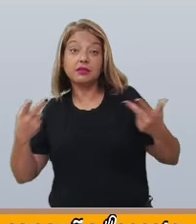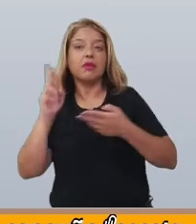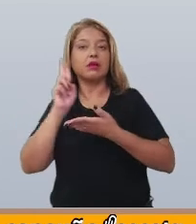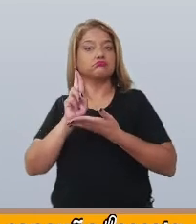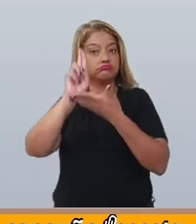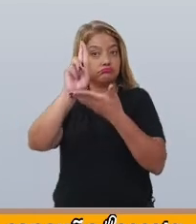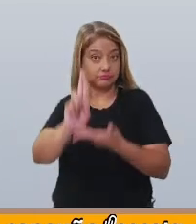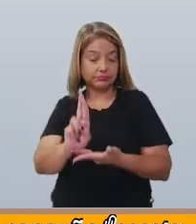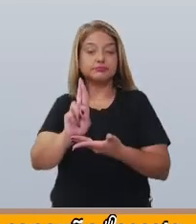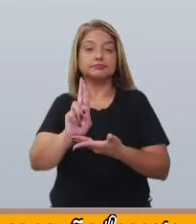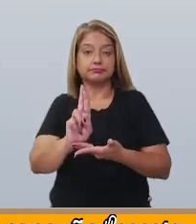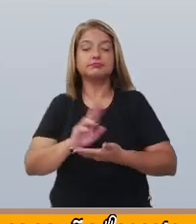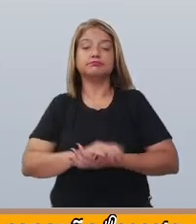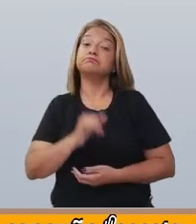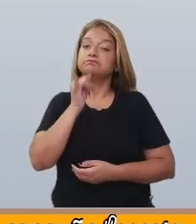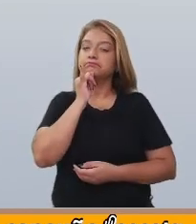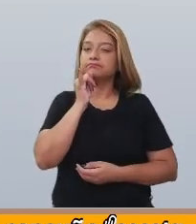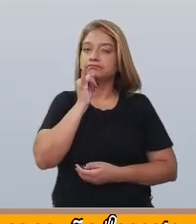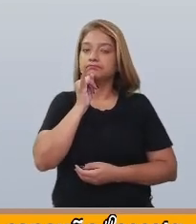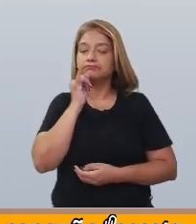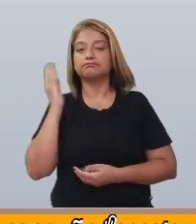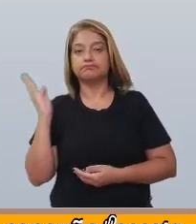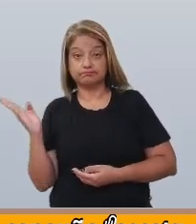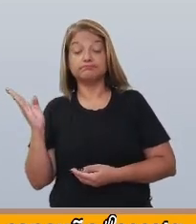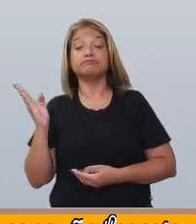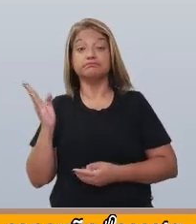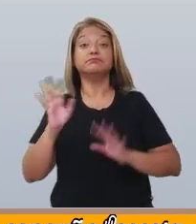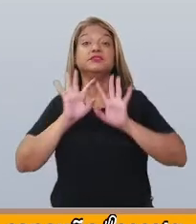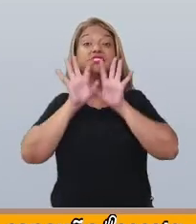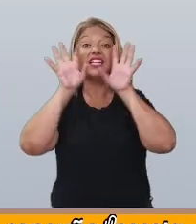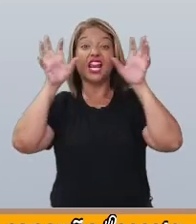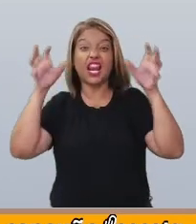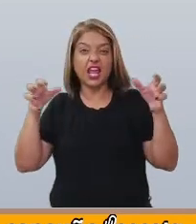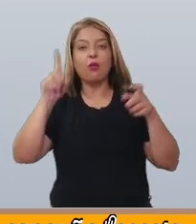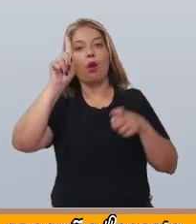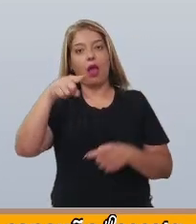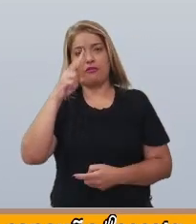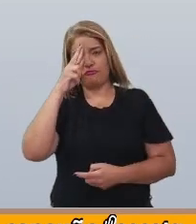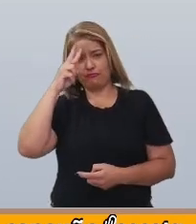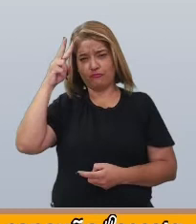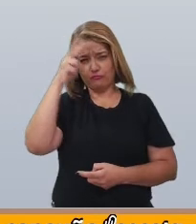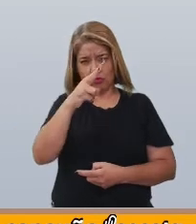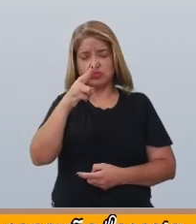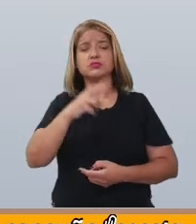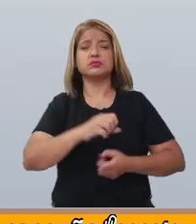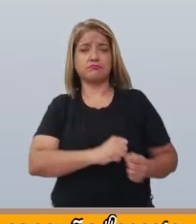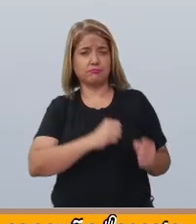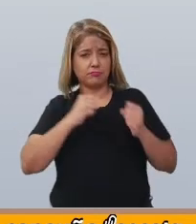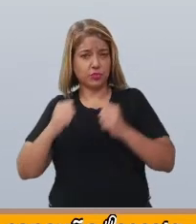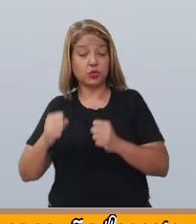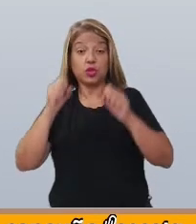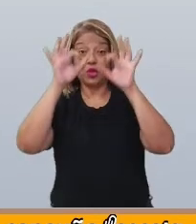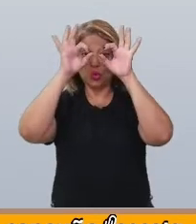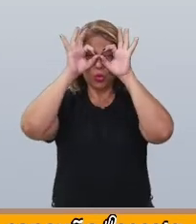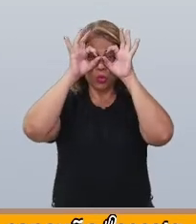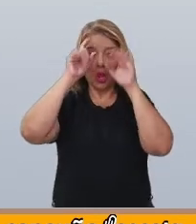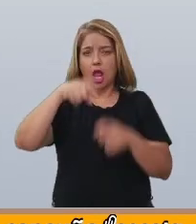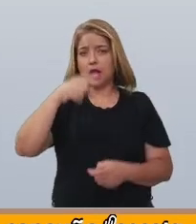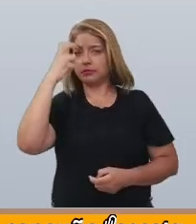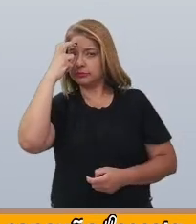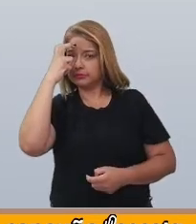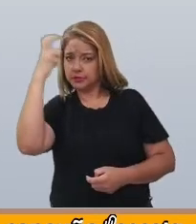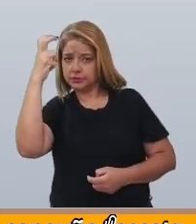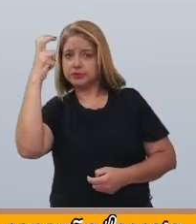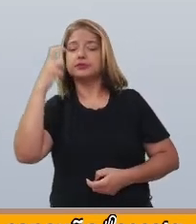representam. Por exemplo, o leão, a força, a coruja, a